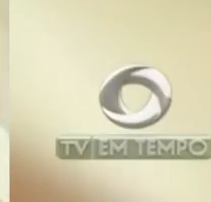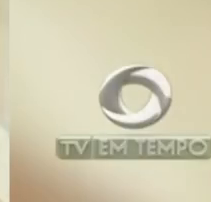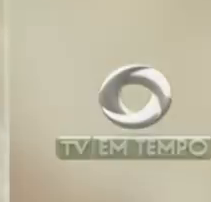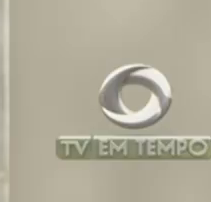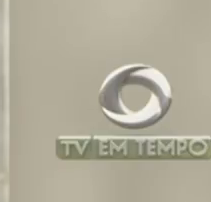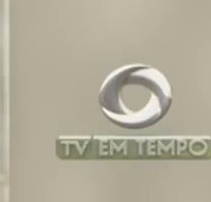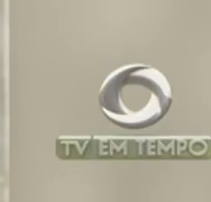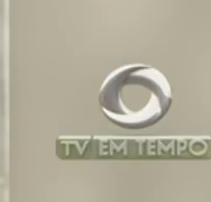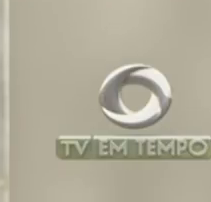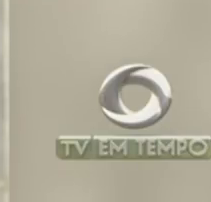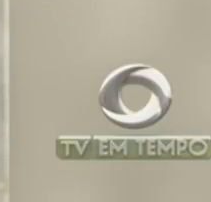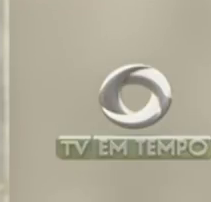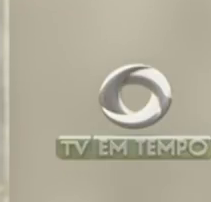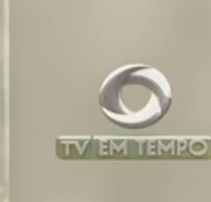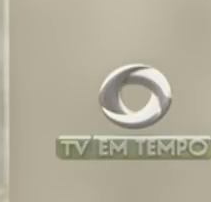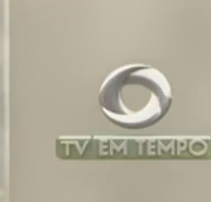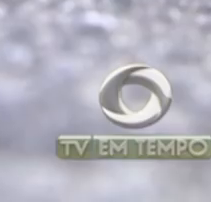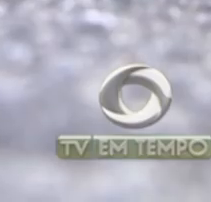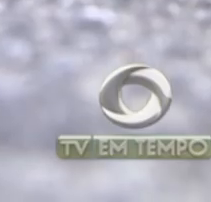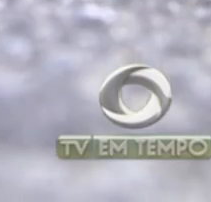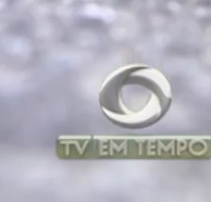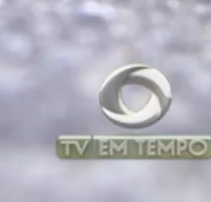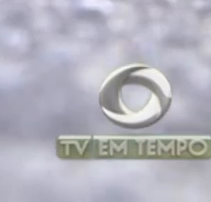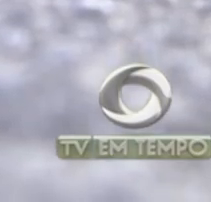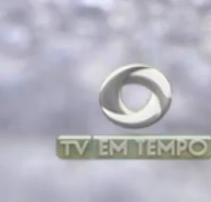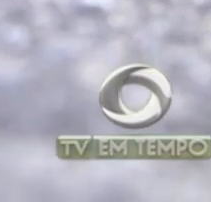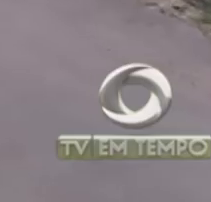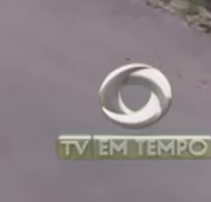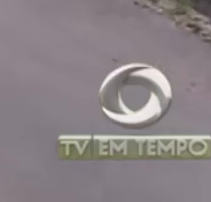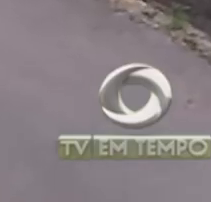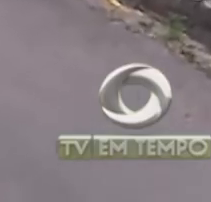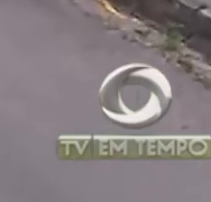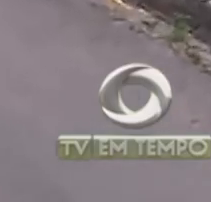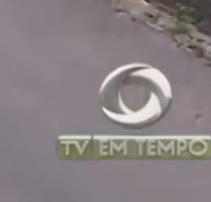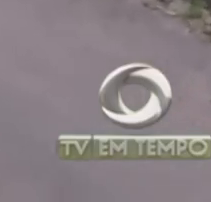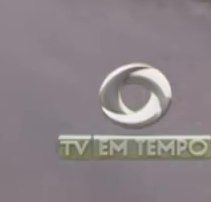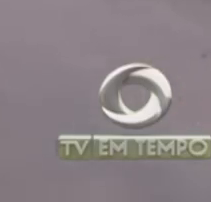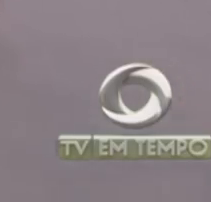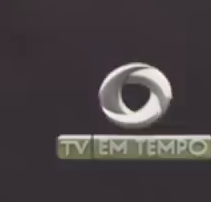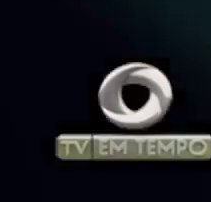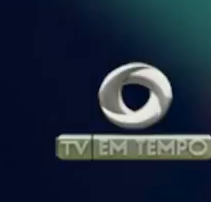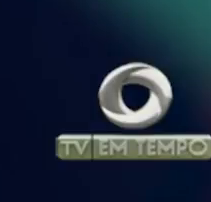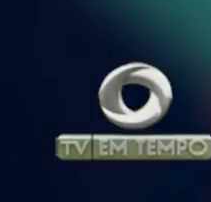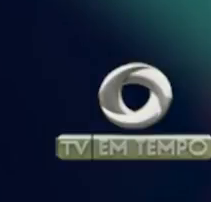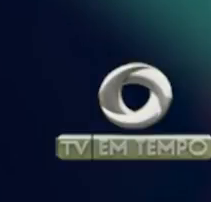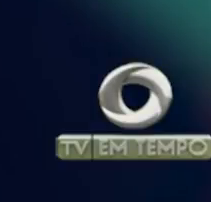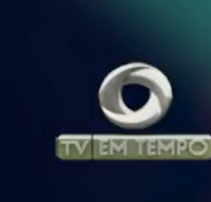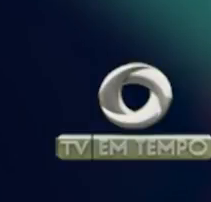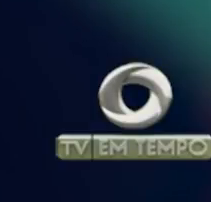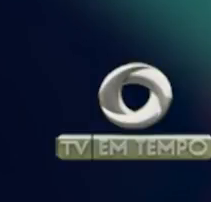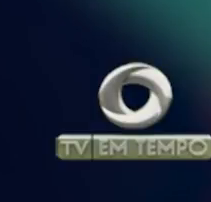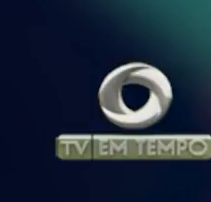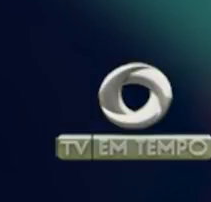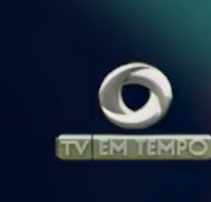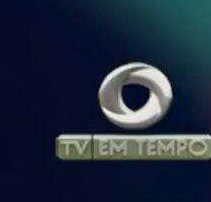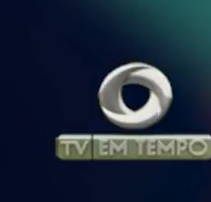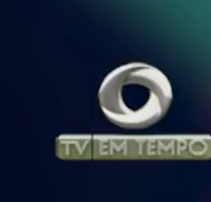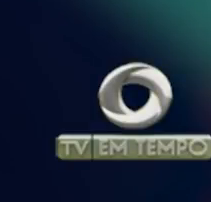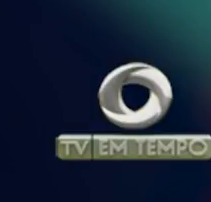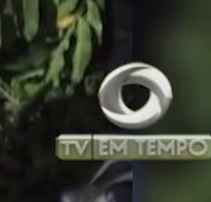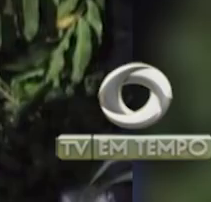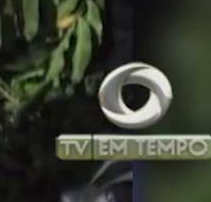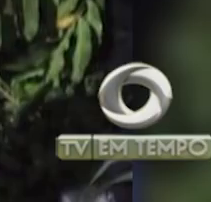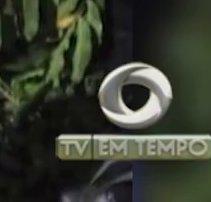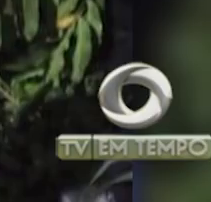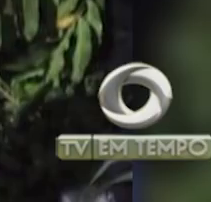Janderson Queiroz, de 10 anos, que morreu vítima de bala perdida na zona sul de Manaus. E Caiobe de Carvalho, de 16